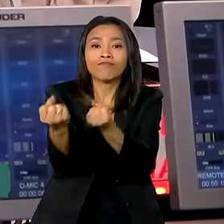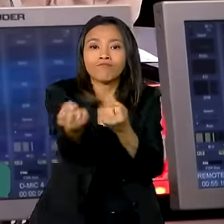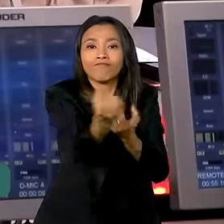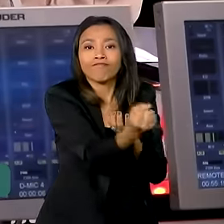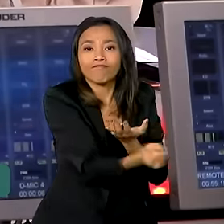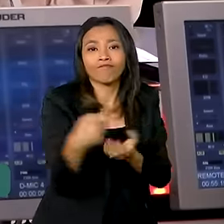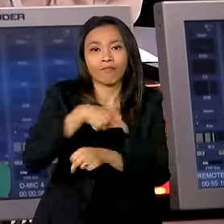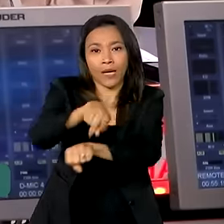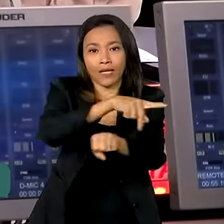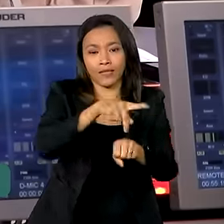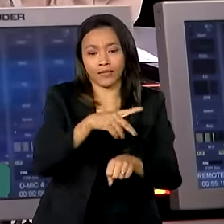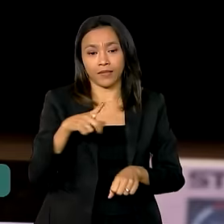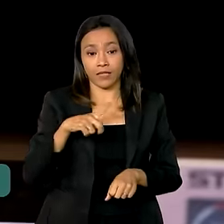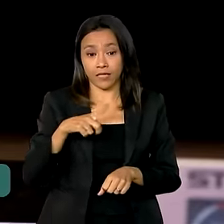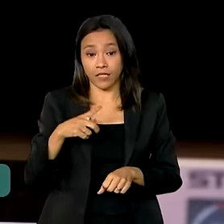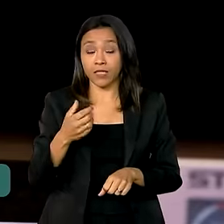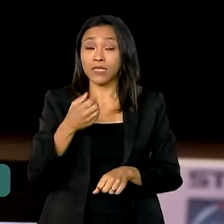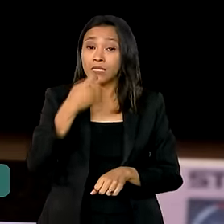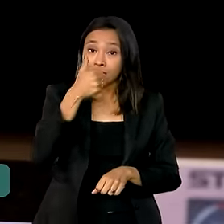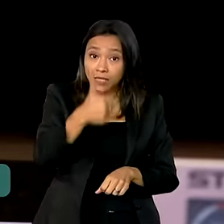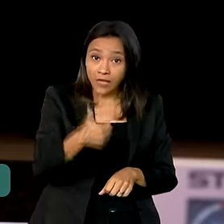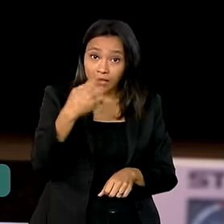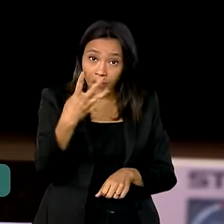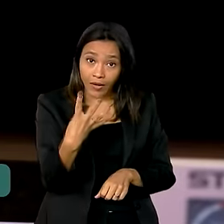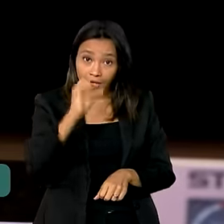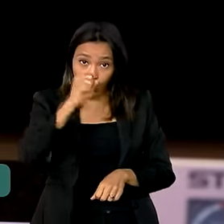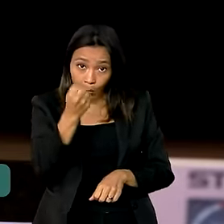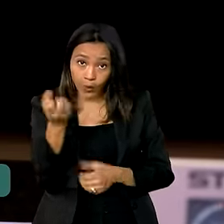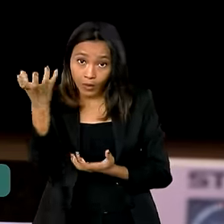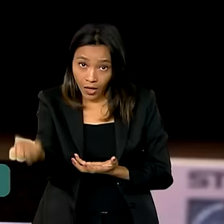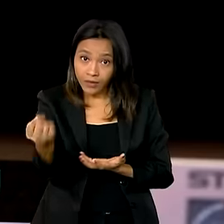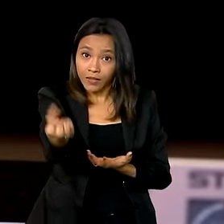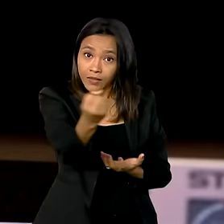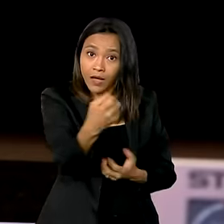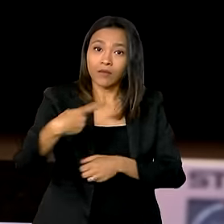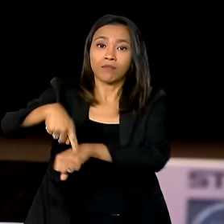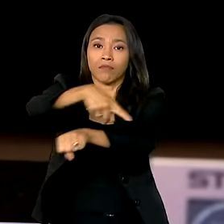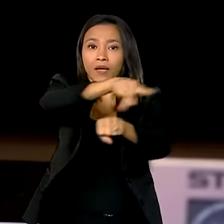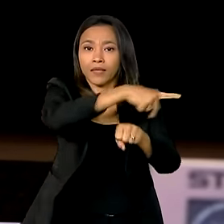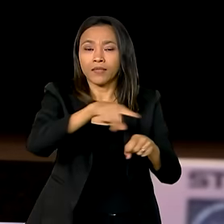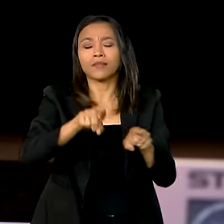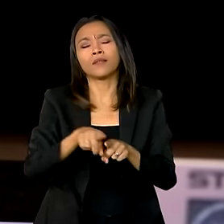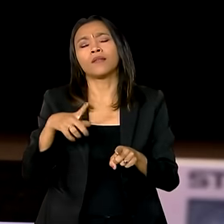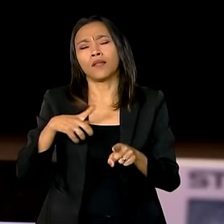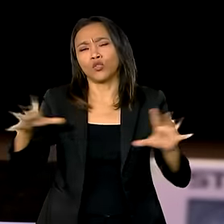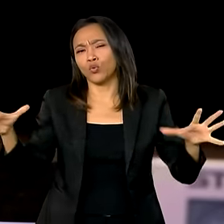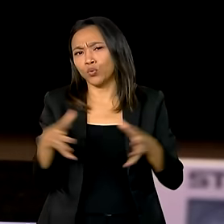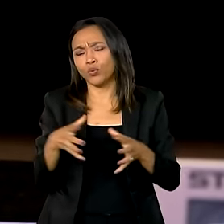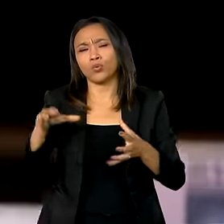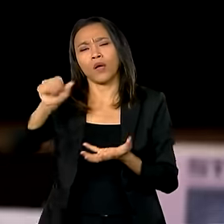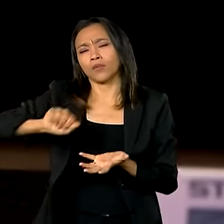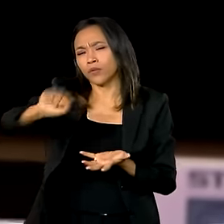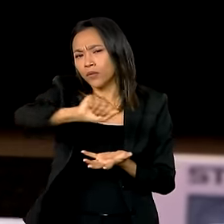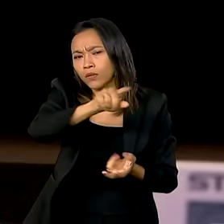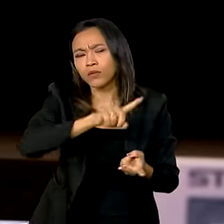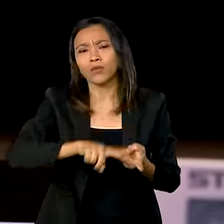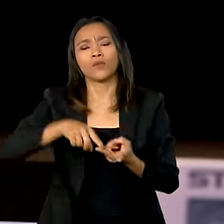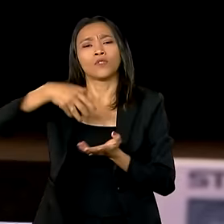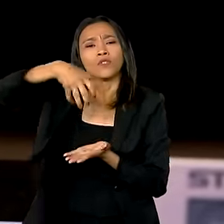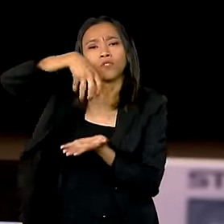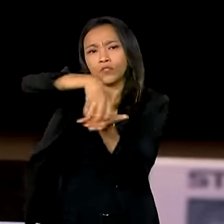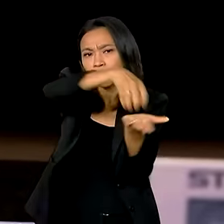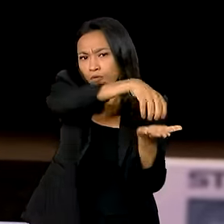148 adesões entre países, instituições, organismos internacionais e instituições